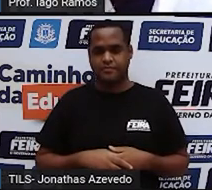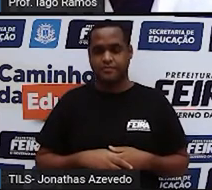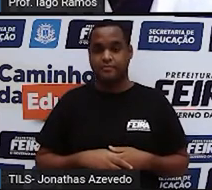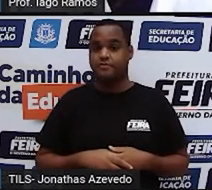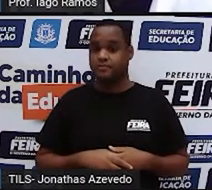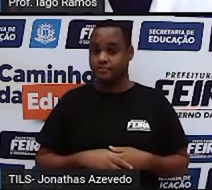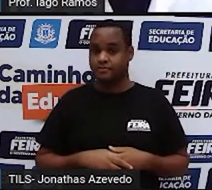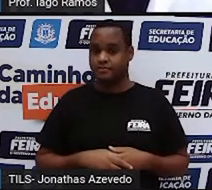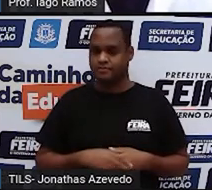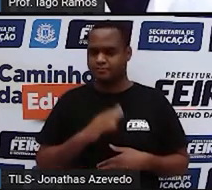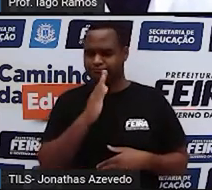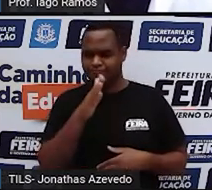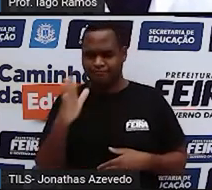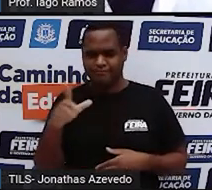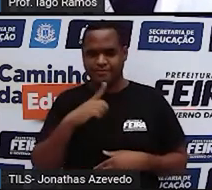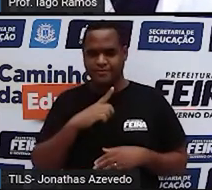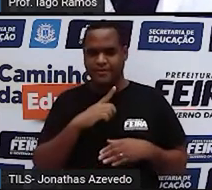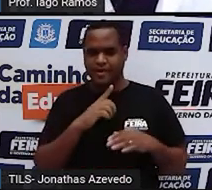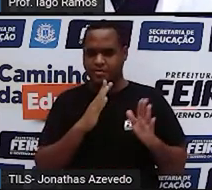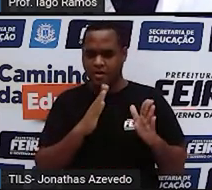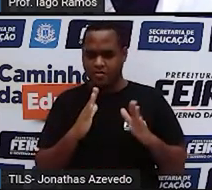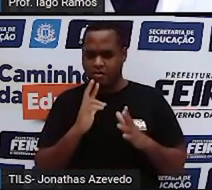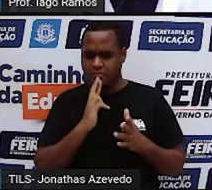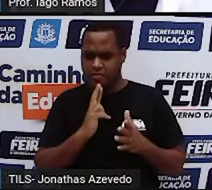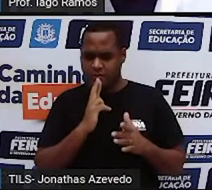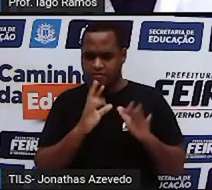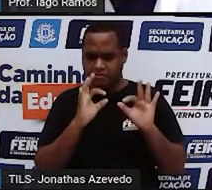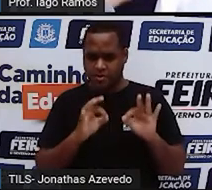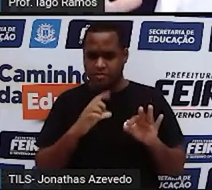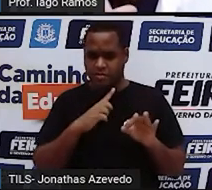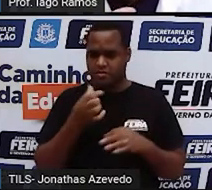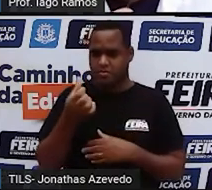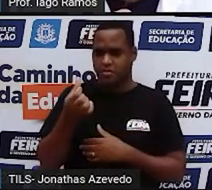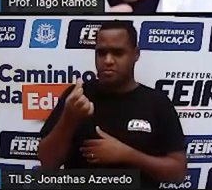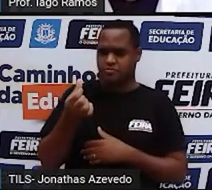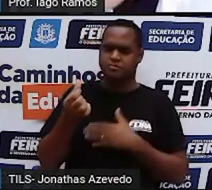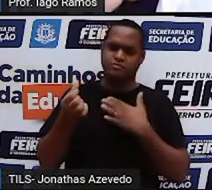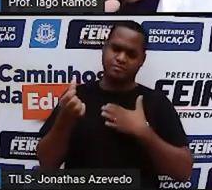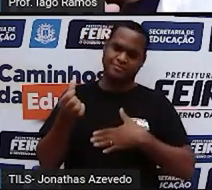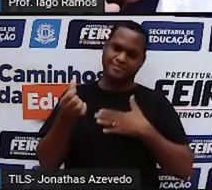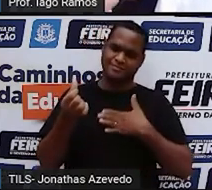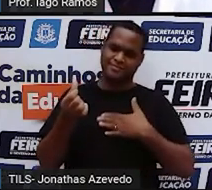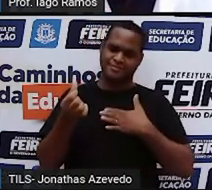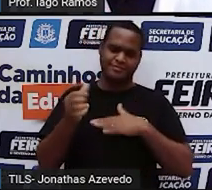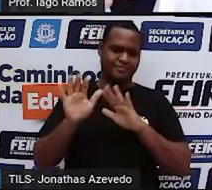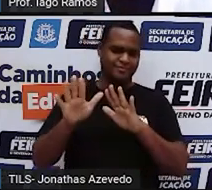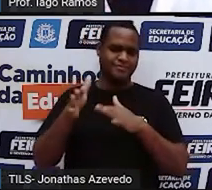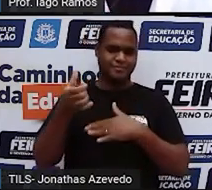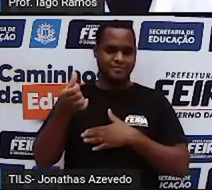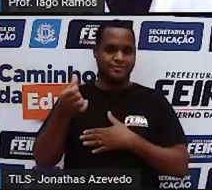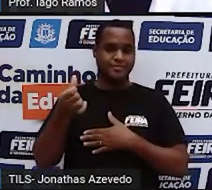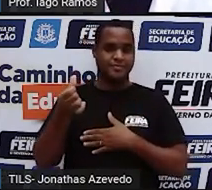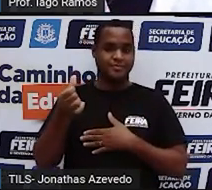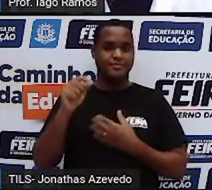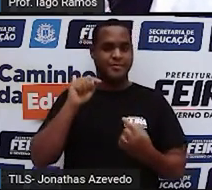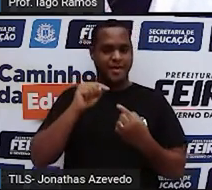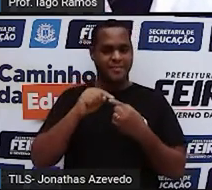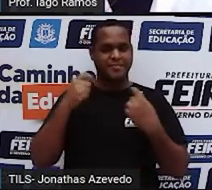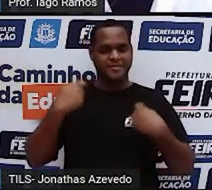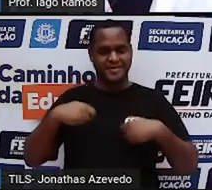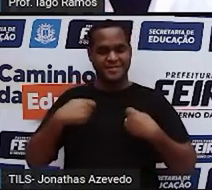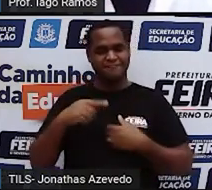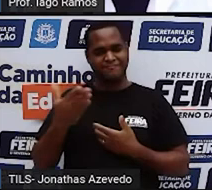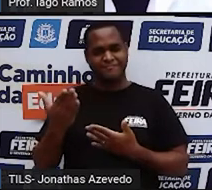Se você já fez, já encontrou esse último resultado do passo 6, segura ele. Segura. É esse resultado que eu preciso.